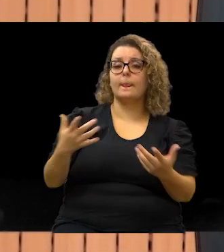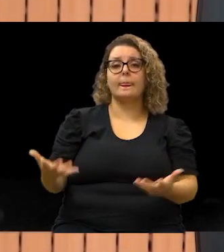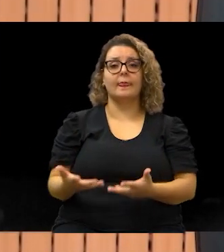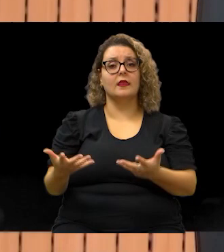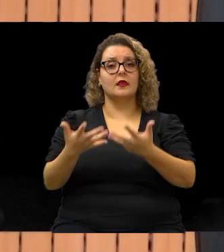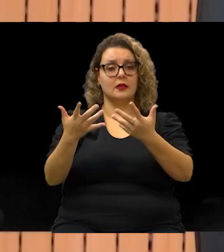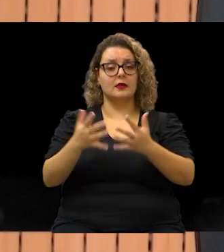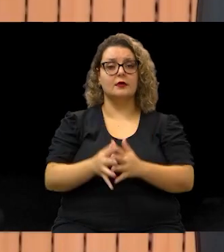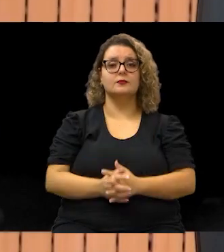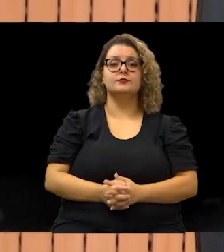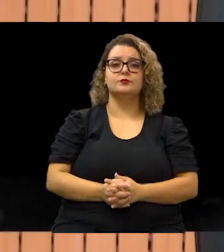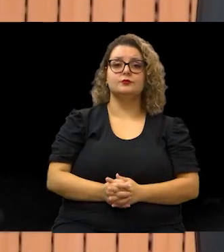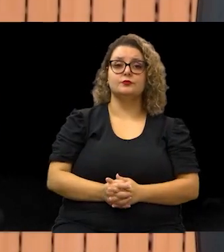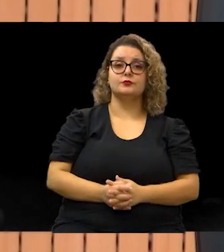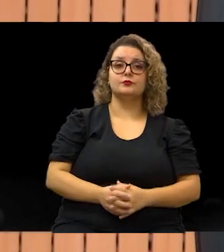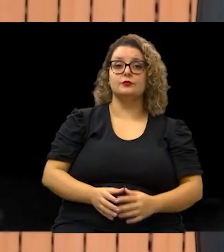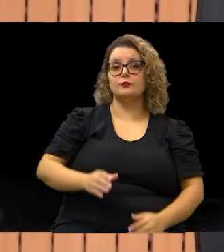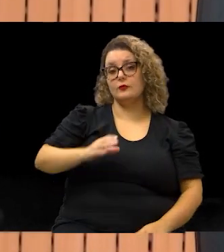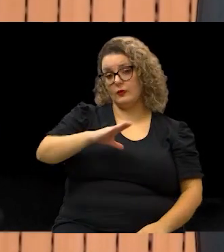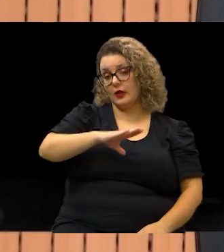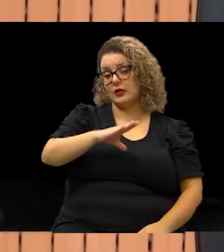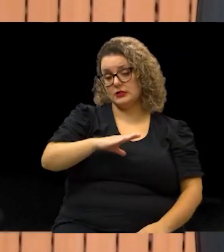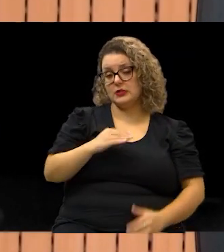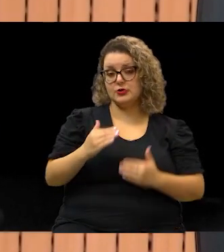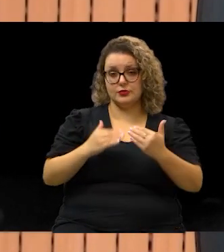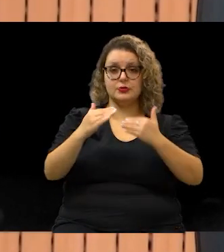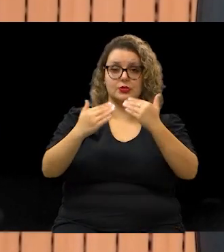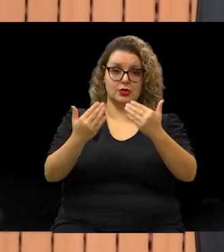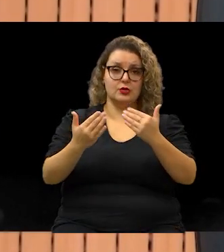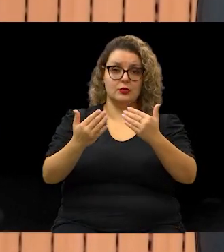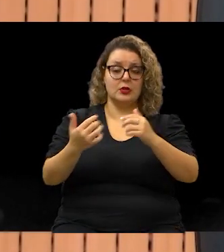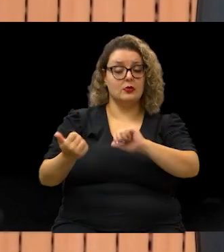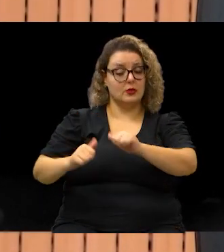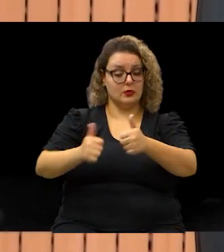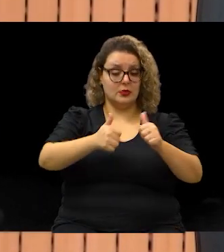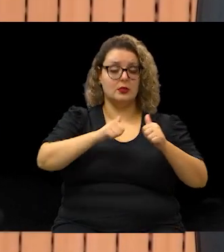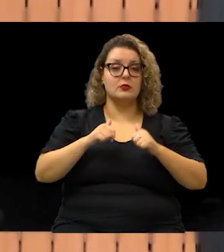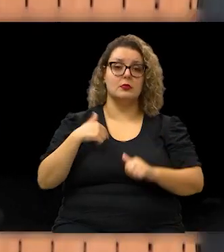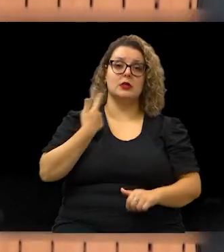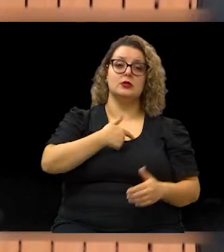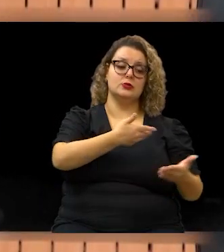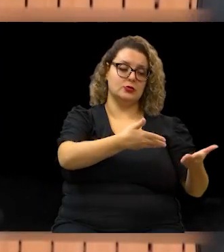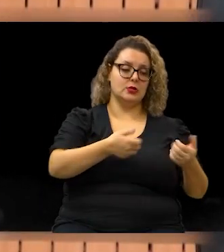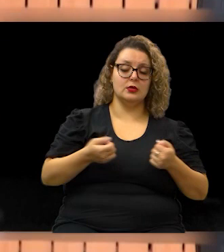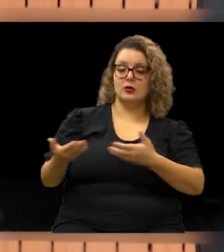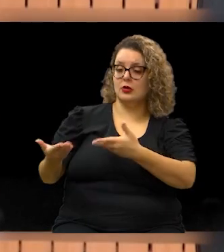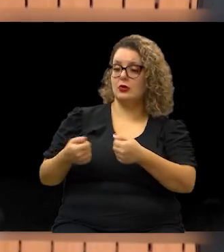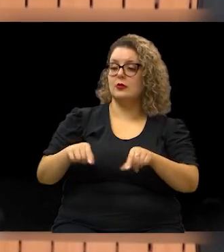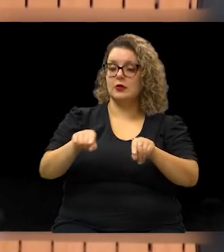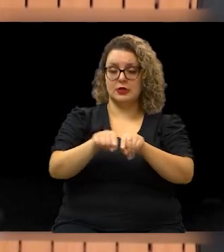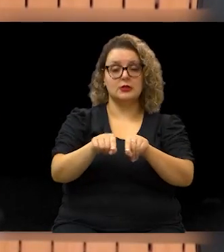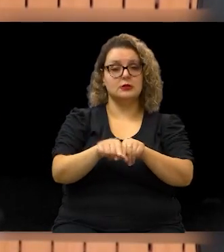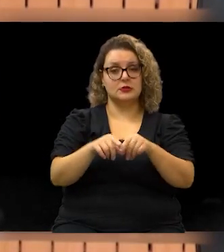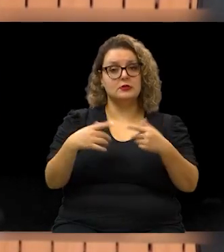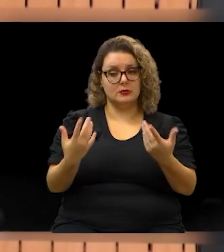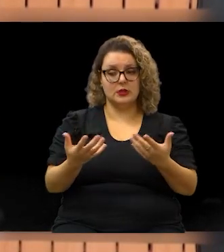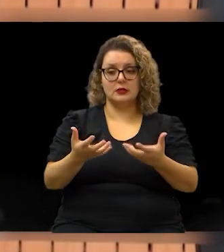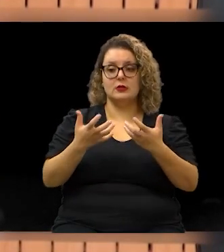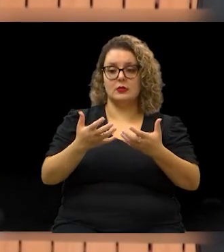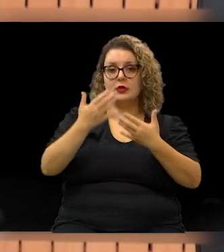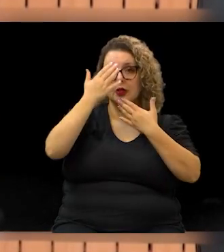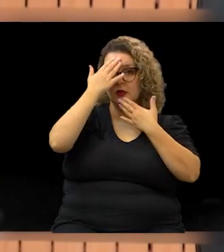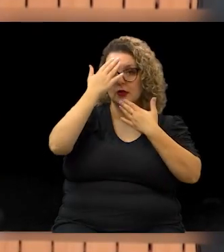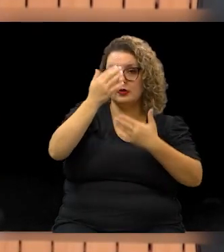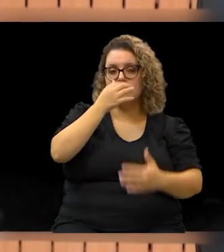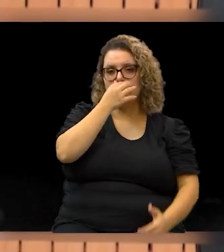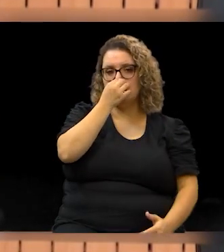que o município vem desenvolvendo serão avaliadas pelas nossas convidadas aqui também. Então, quero agradecer